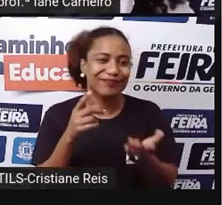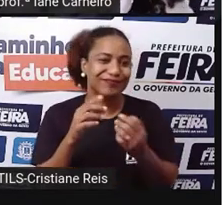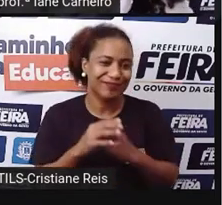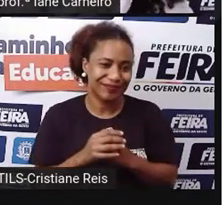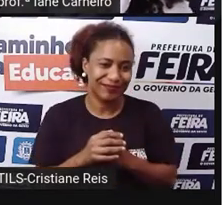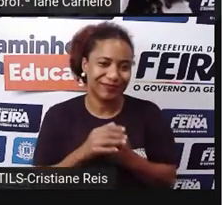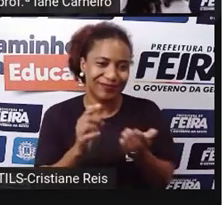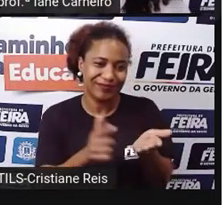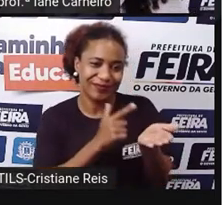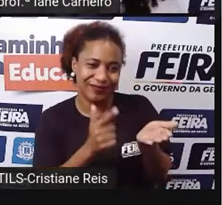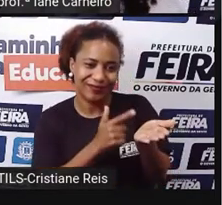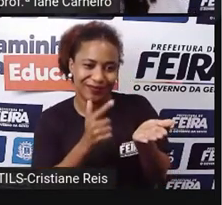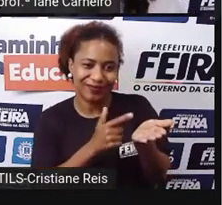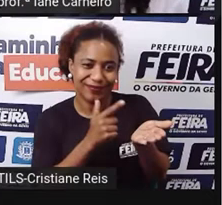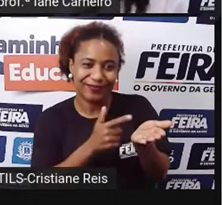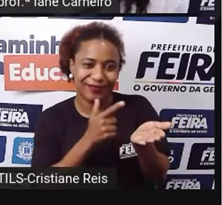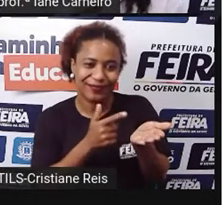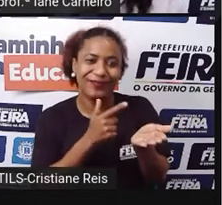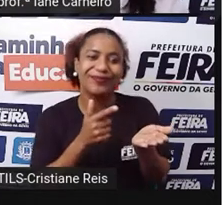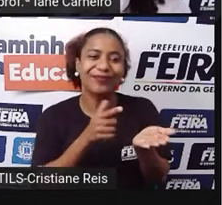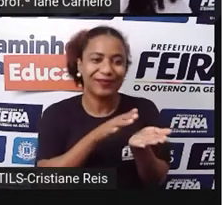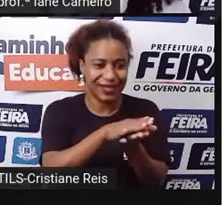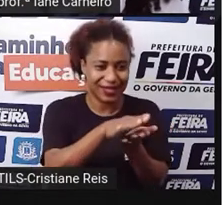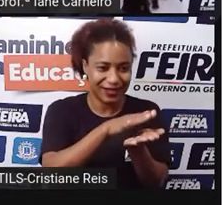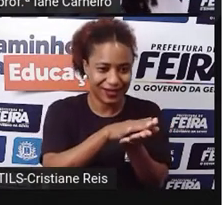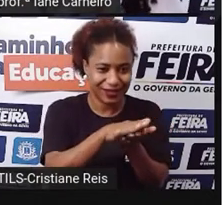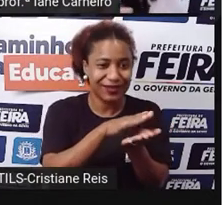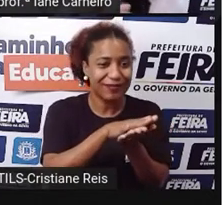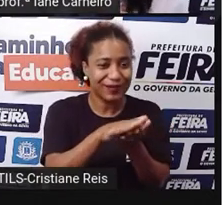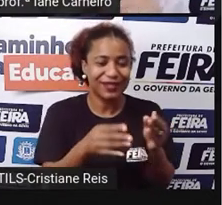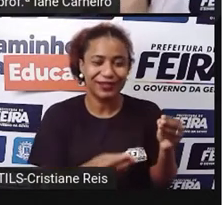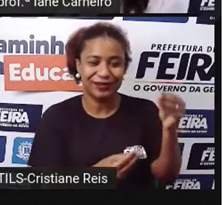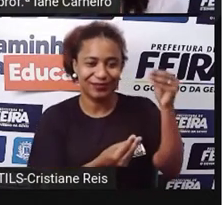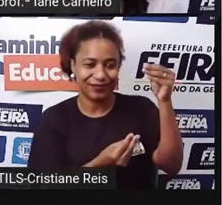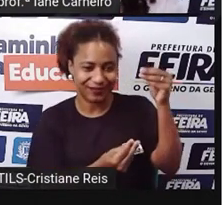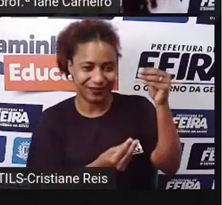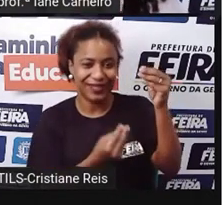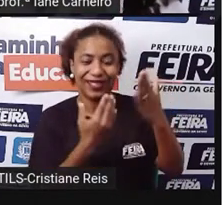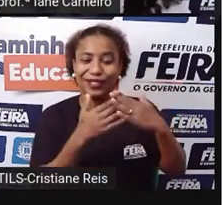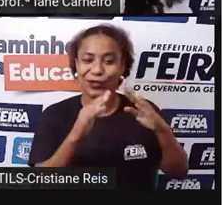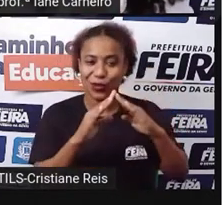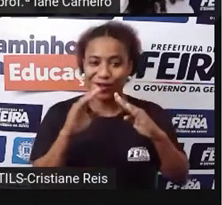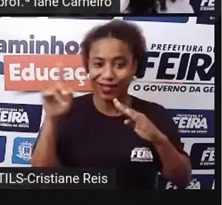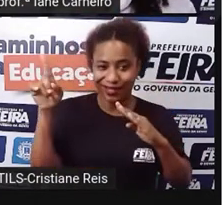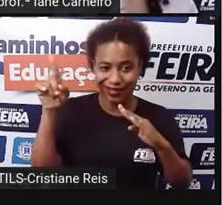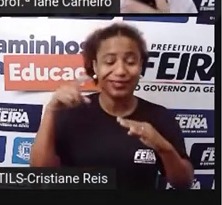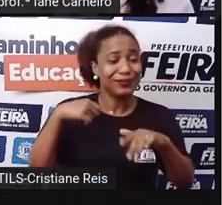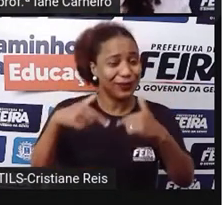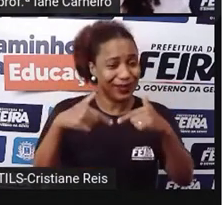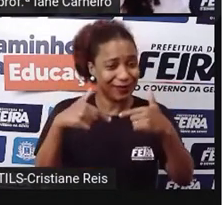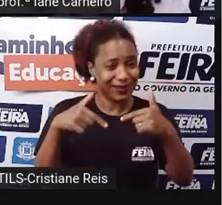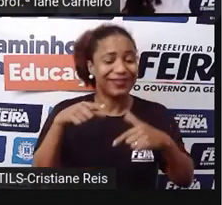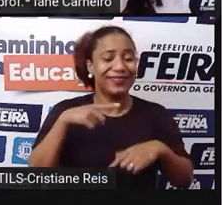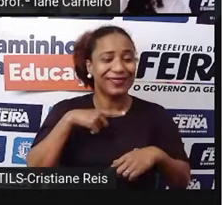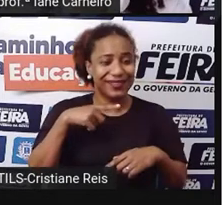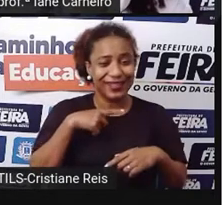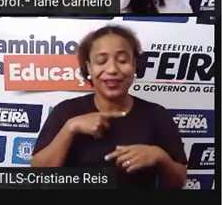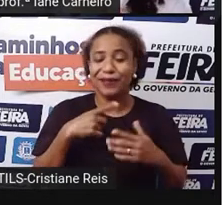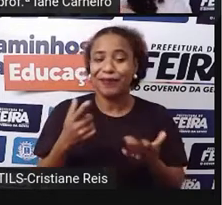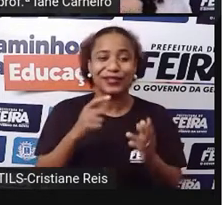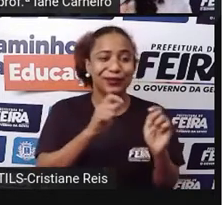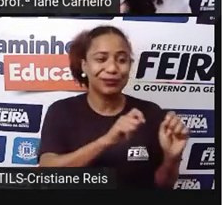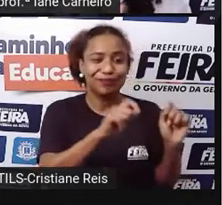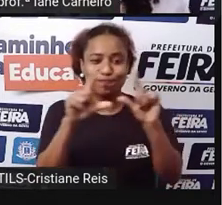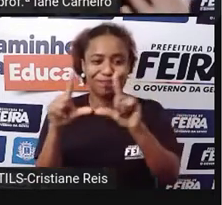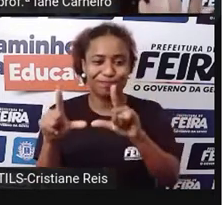em formato físico lá na escola que a Pró trabalha, e aí a Pró não conseguiu trazer para vocês.